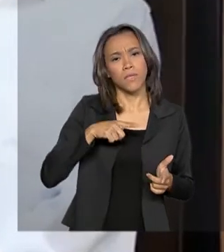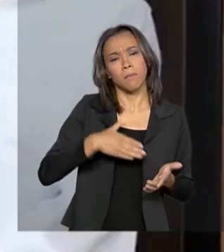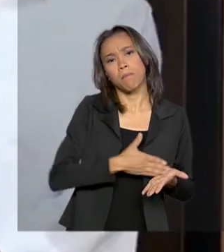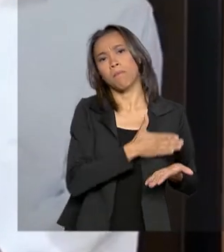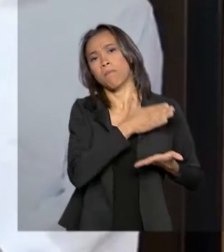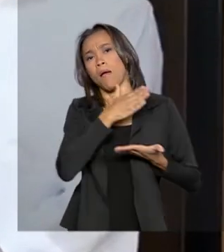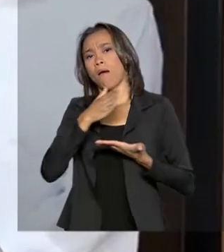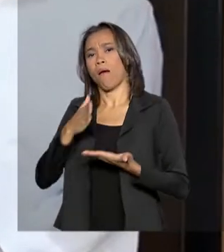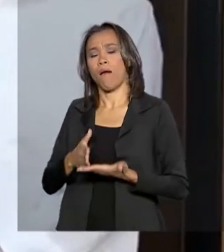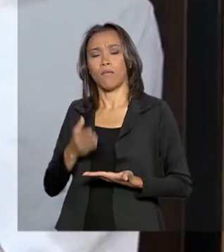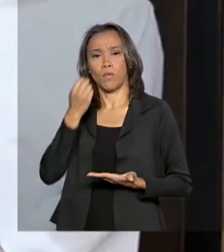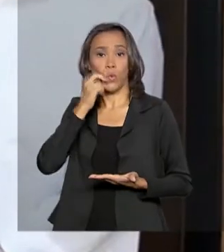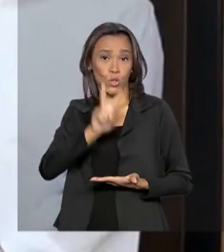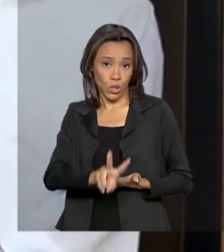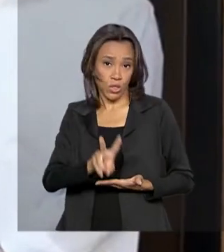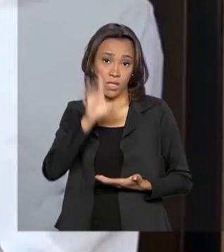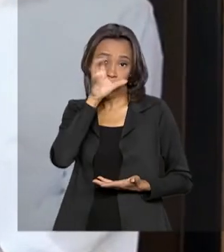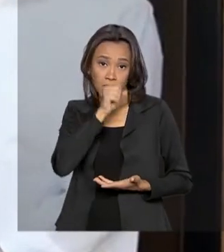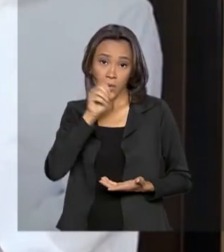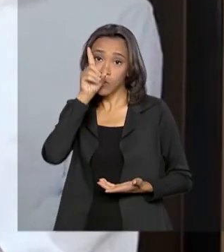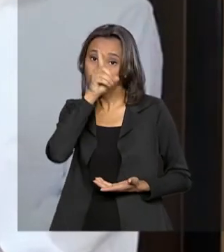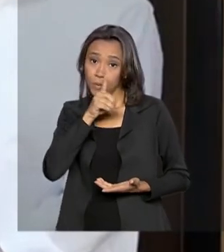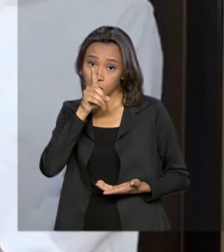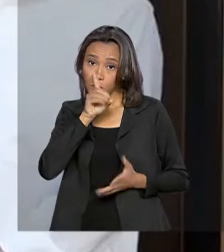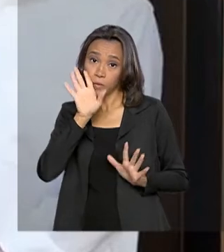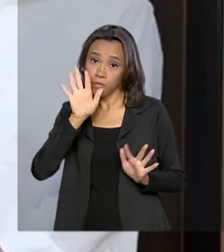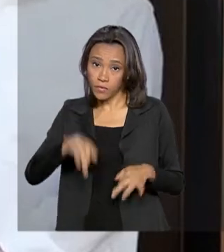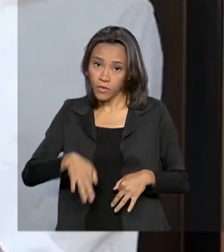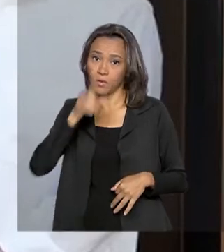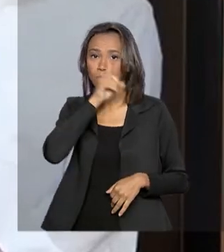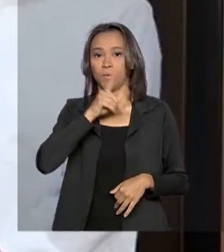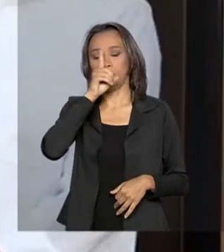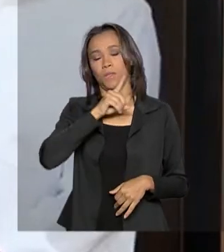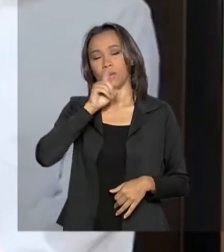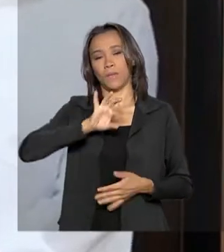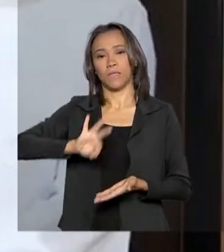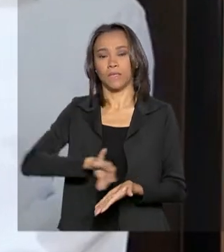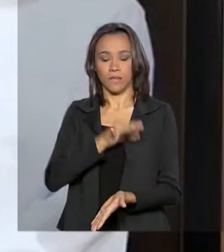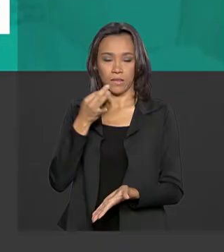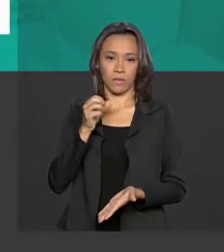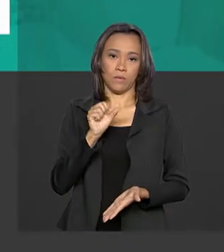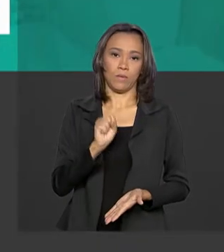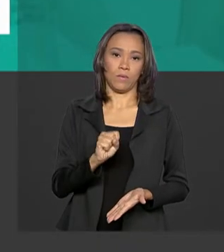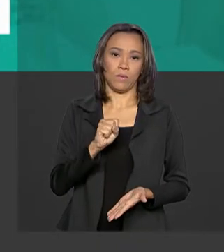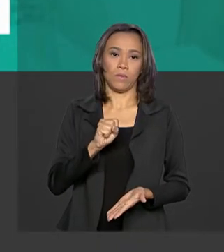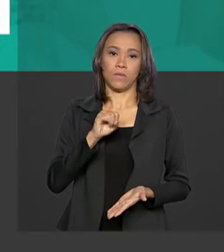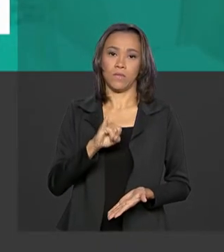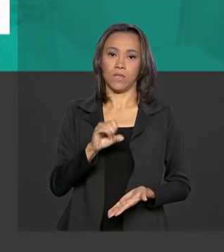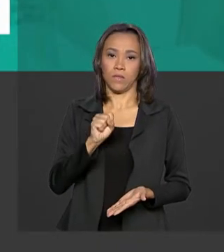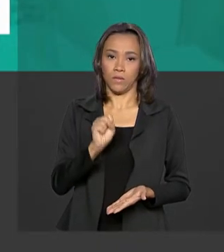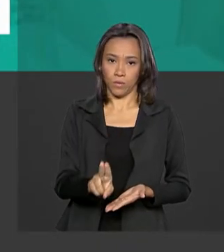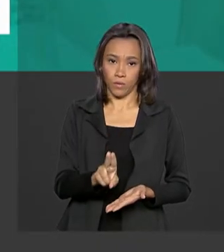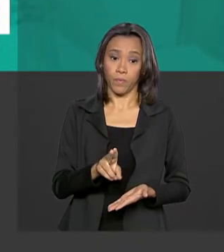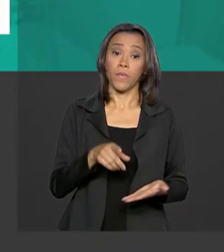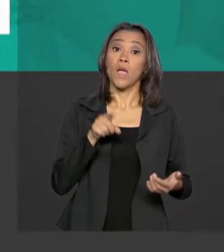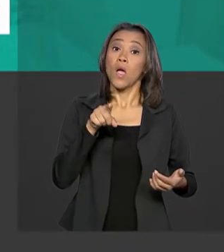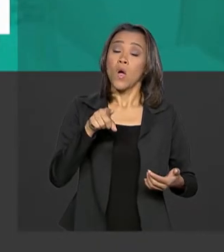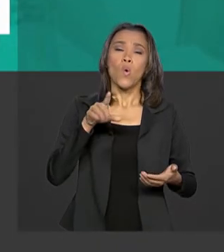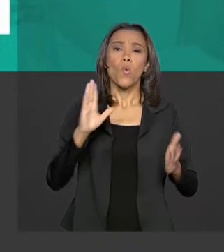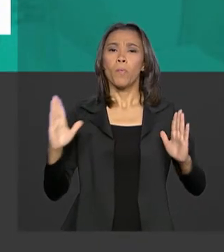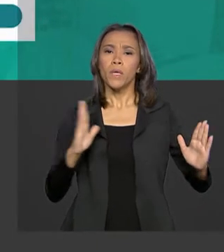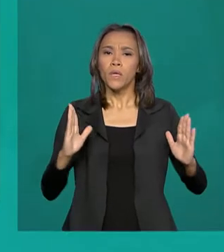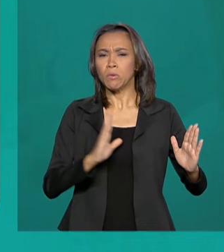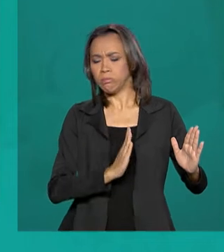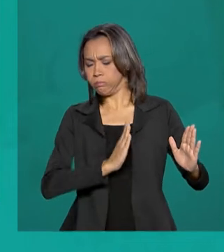dois dias aí, sábado e domingo, termina domingo agora o prazo para a inscrição. O prazo foi estendido por